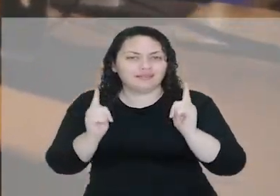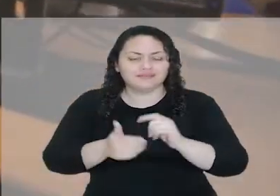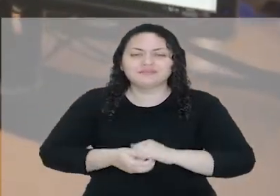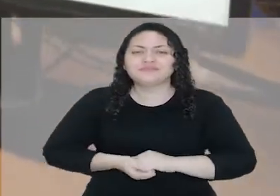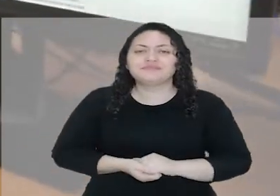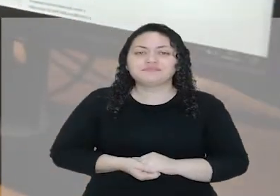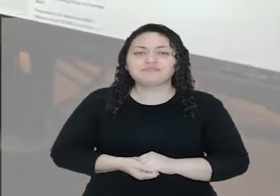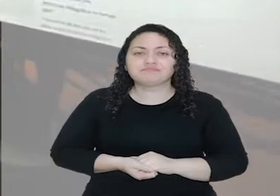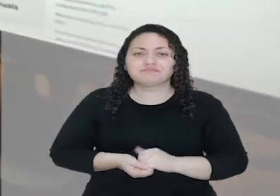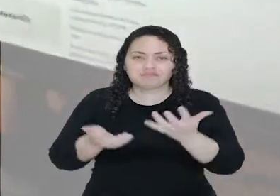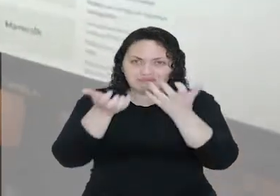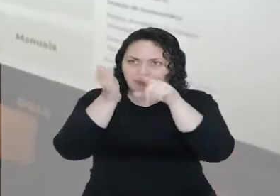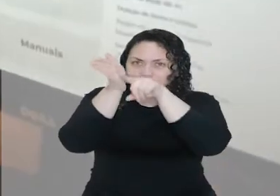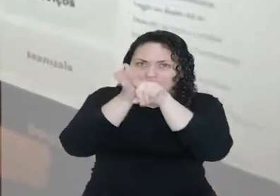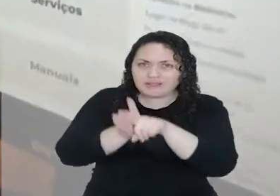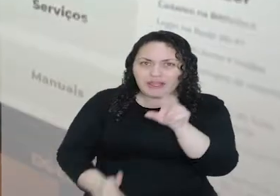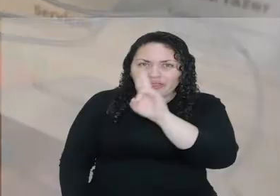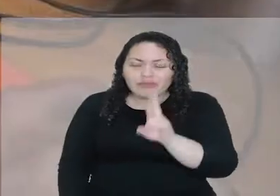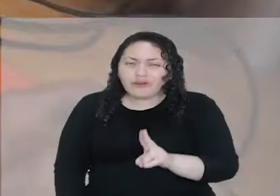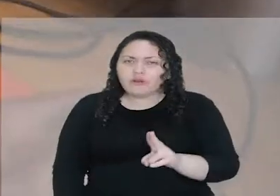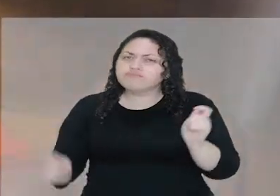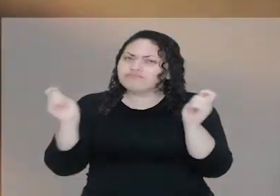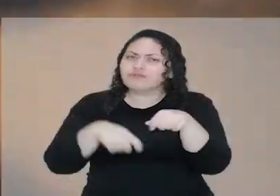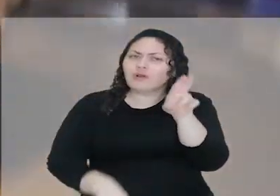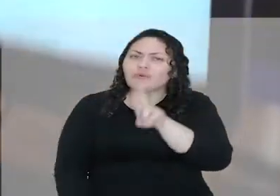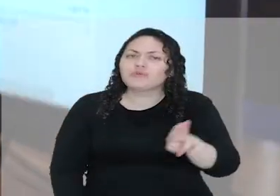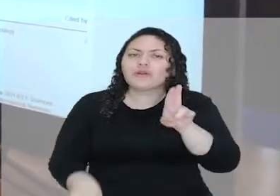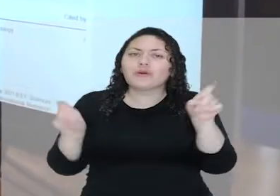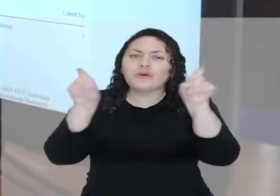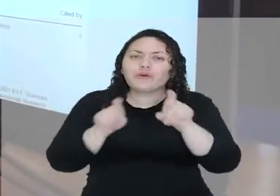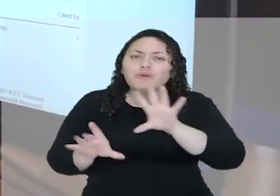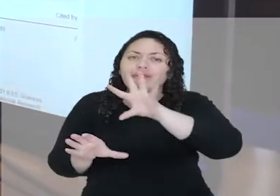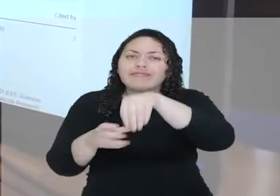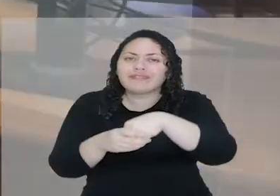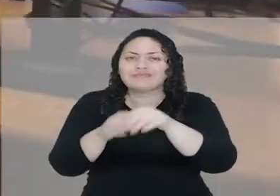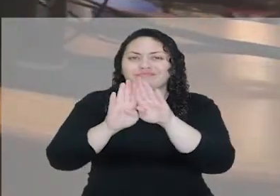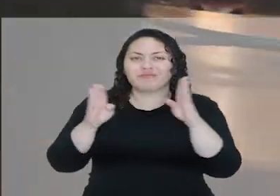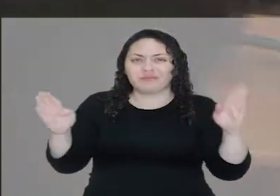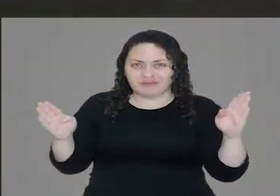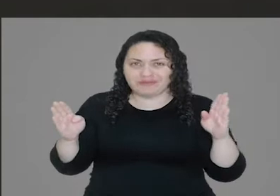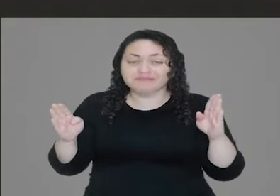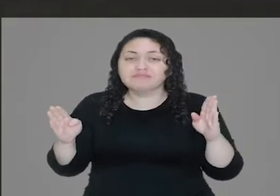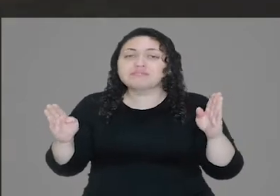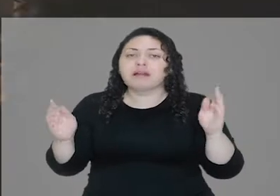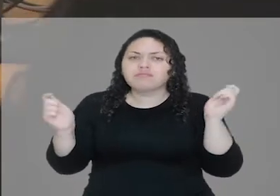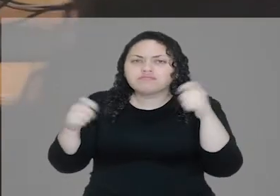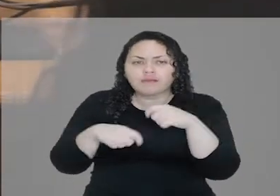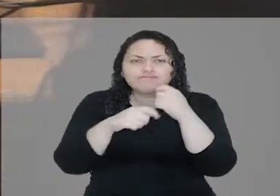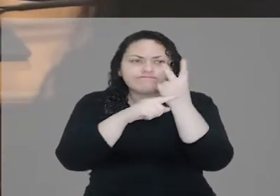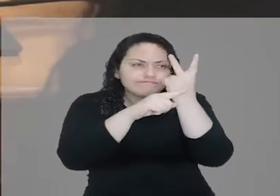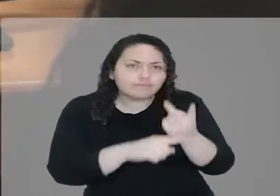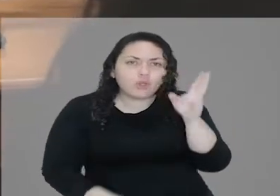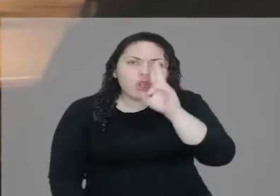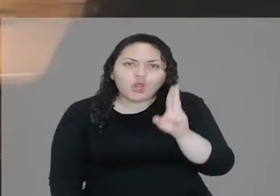Para consultar o acervo, é só utilizar um dos computadores disponíveis nos ambientes da biblioteca, onde você encontra,